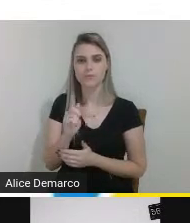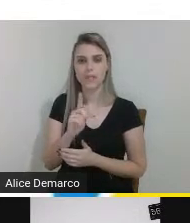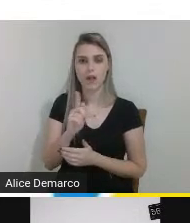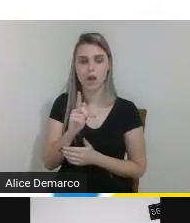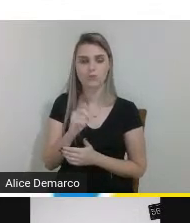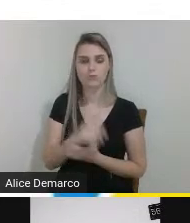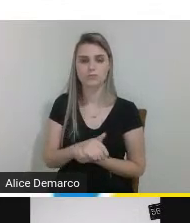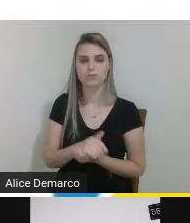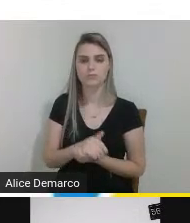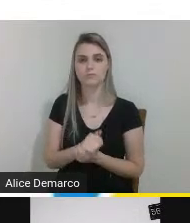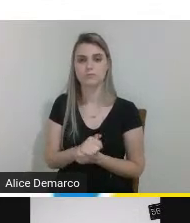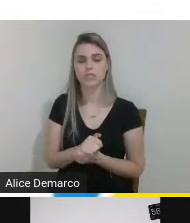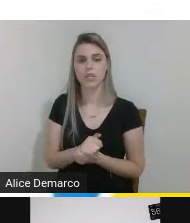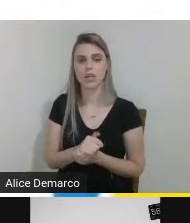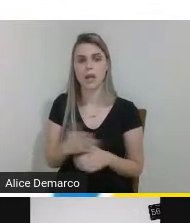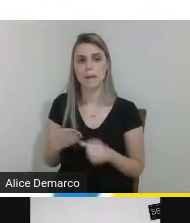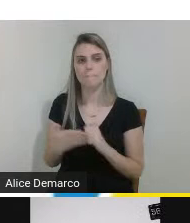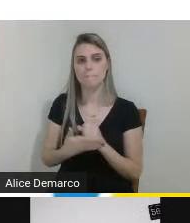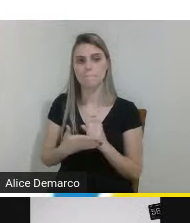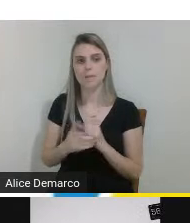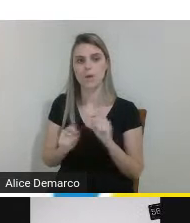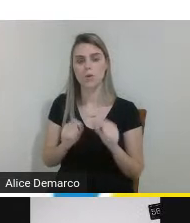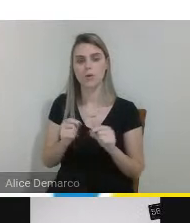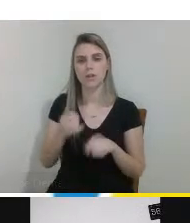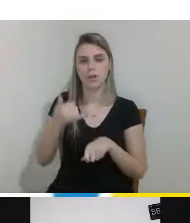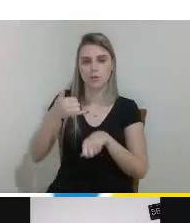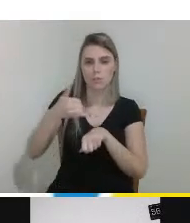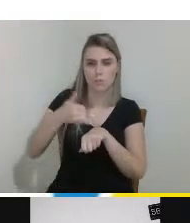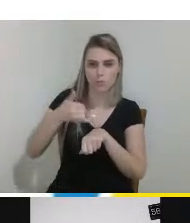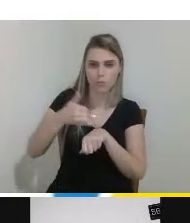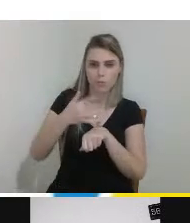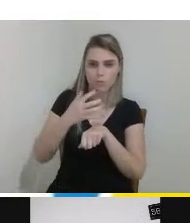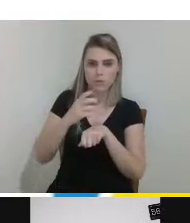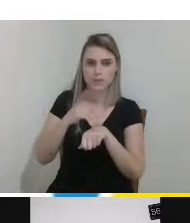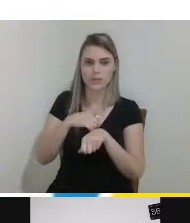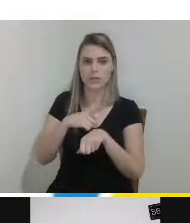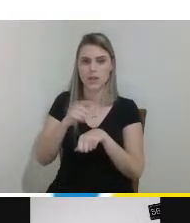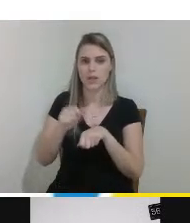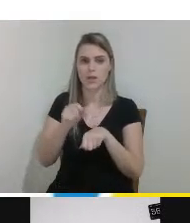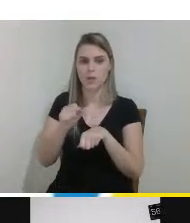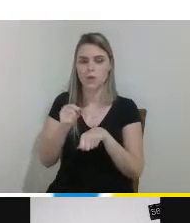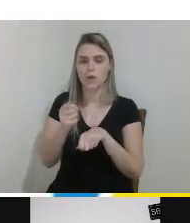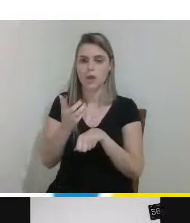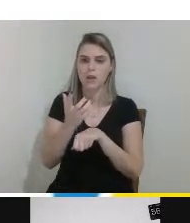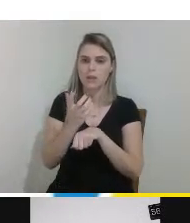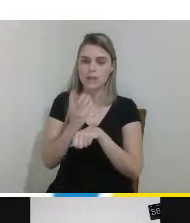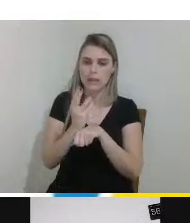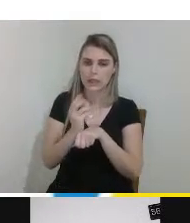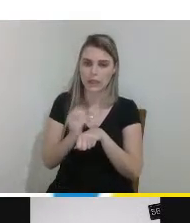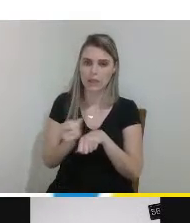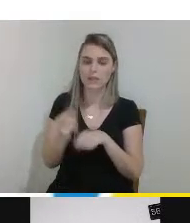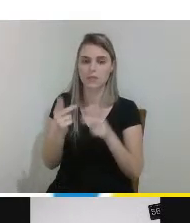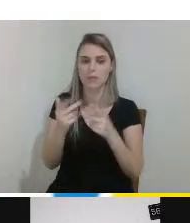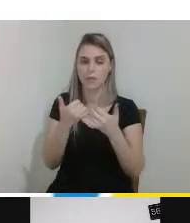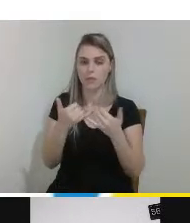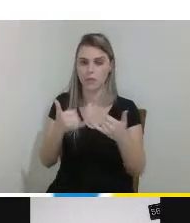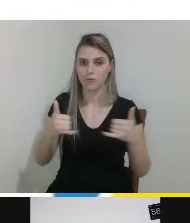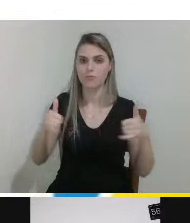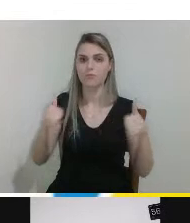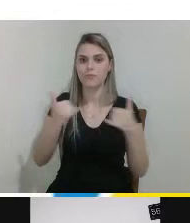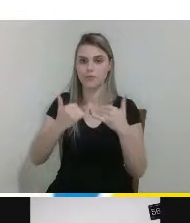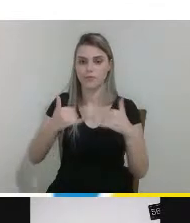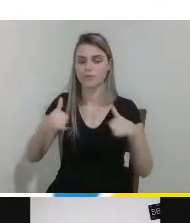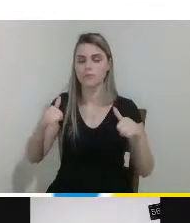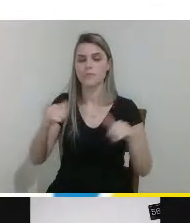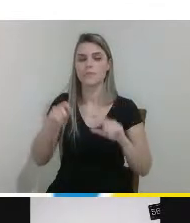basicamente o bico quente ele direte um filamento que é como se fosse um fio e esse fio ele é direitido